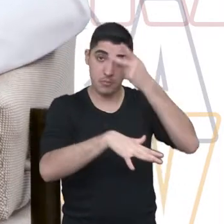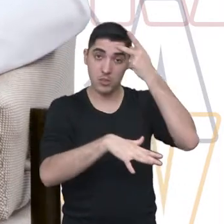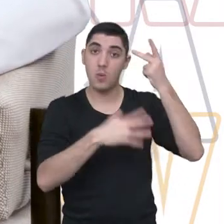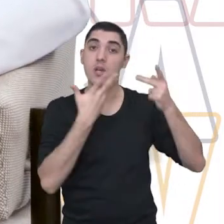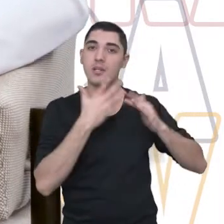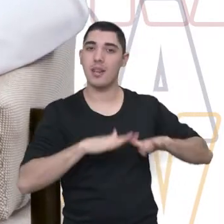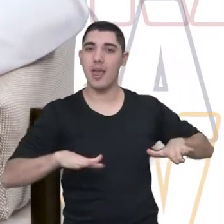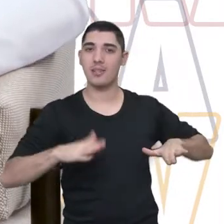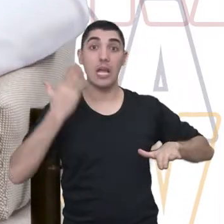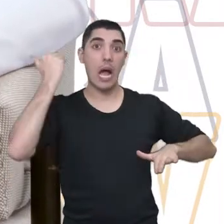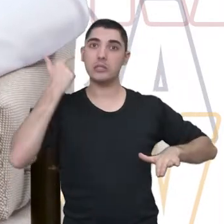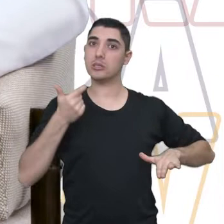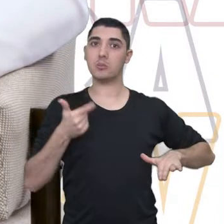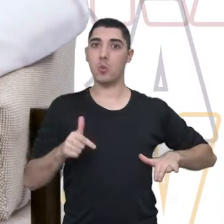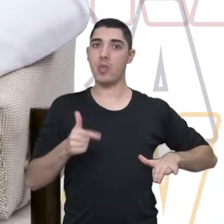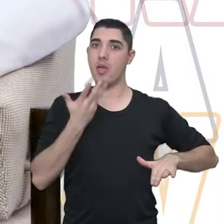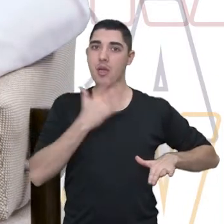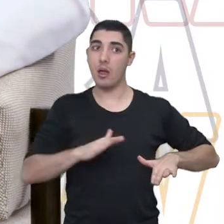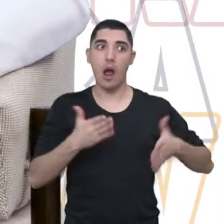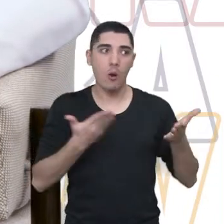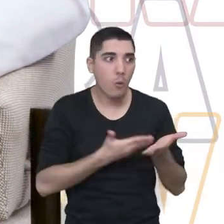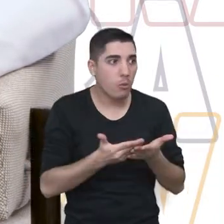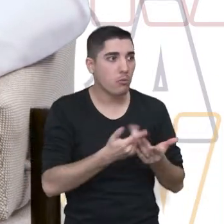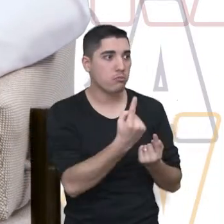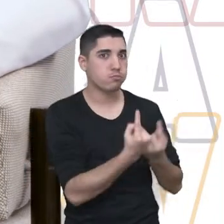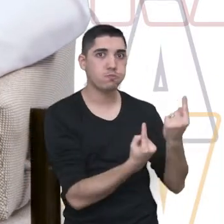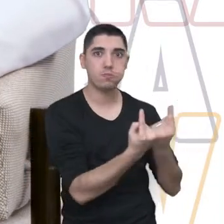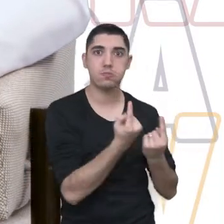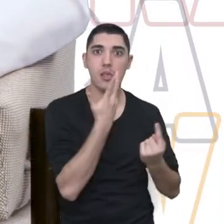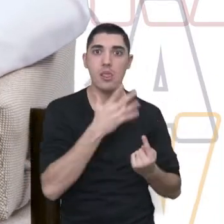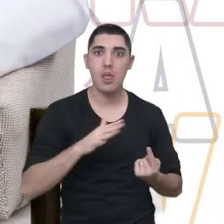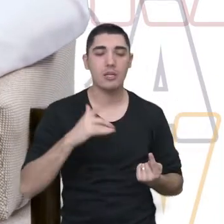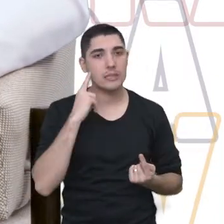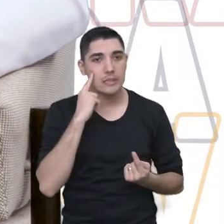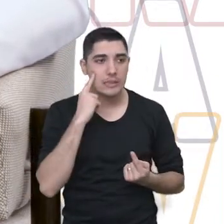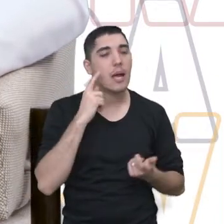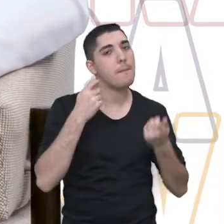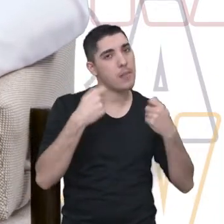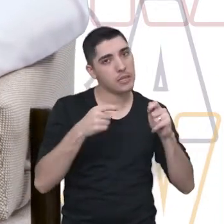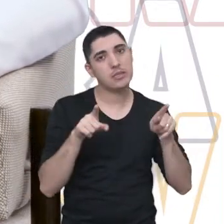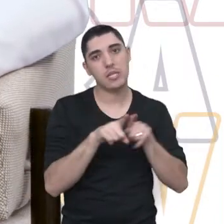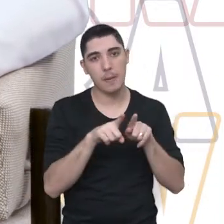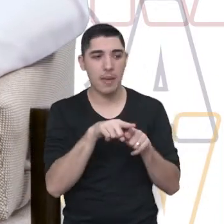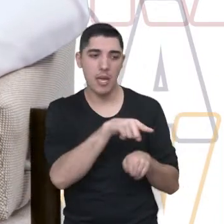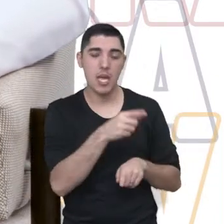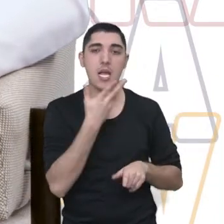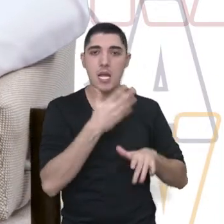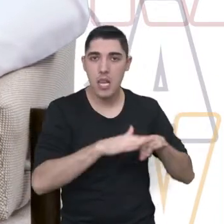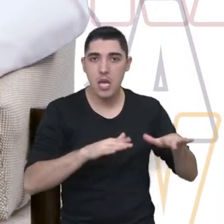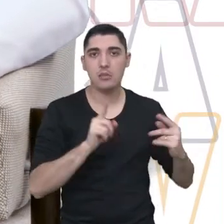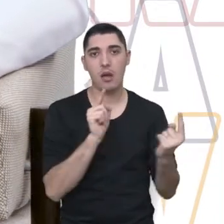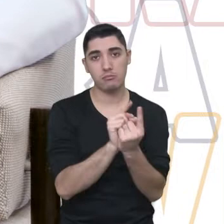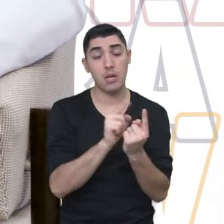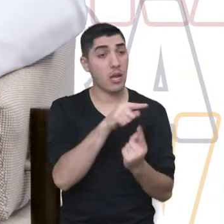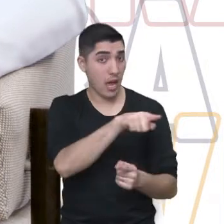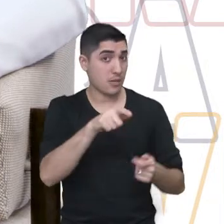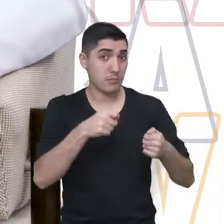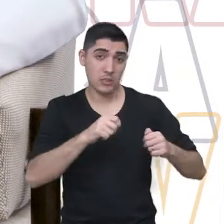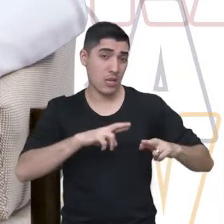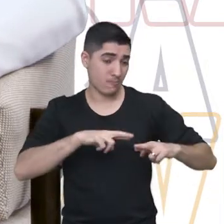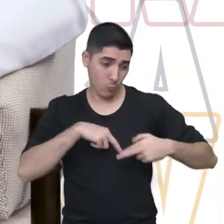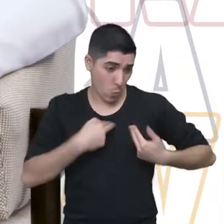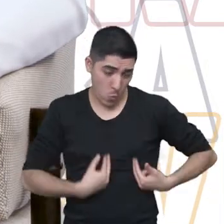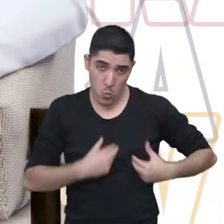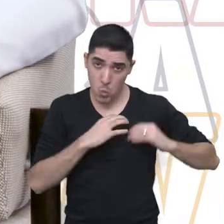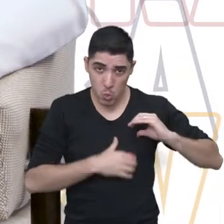é o público infantil, que nós não tínhamos antes, né? E a gente viu a necessidade, porque as crianças também precisam trabalhar